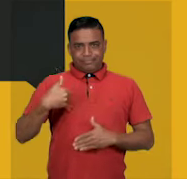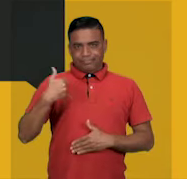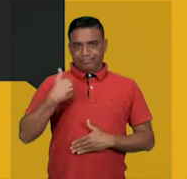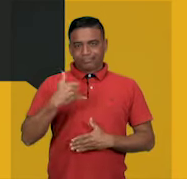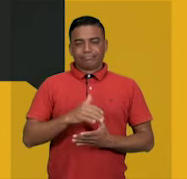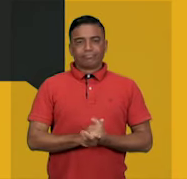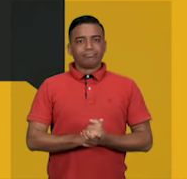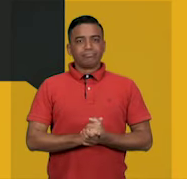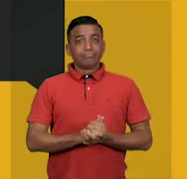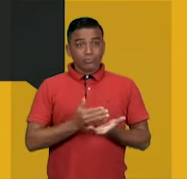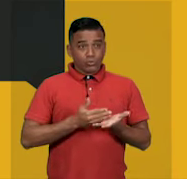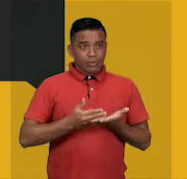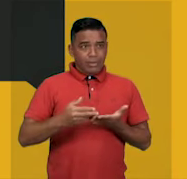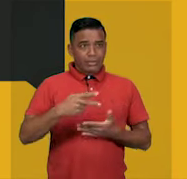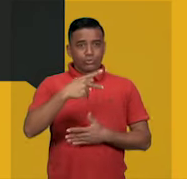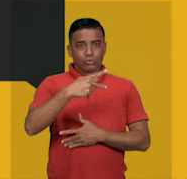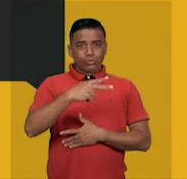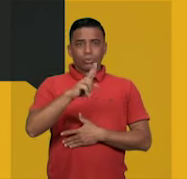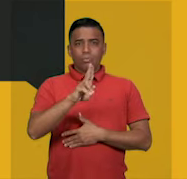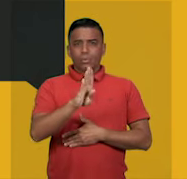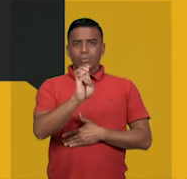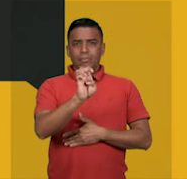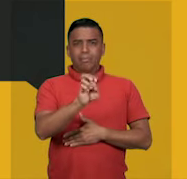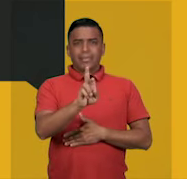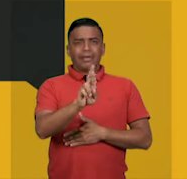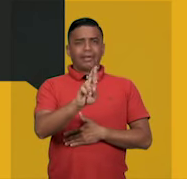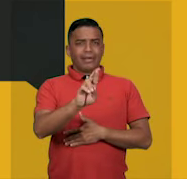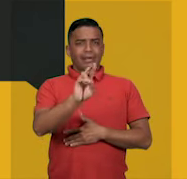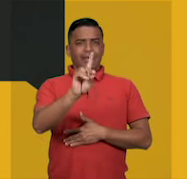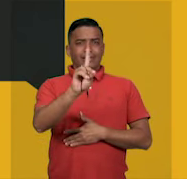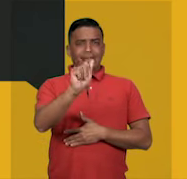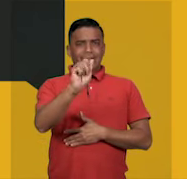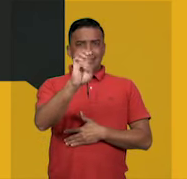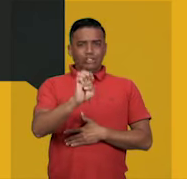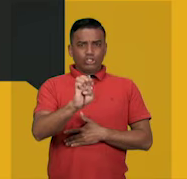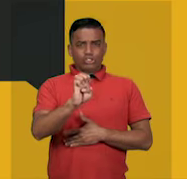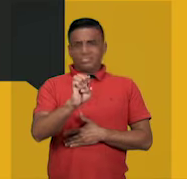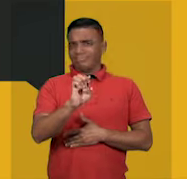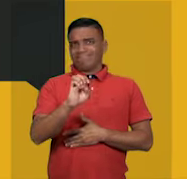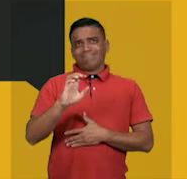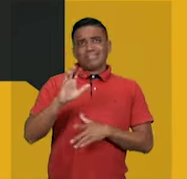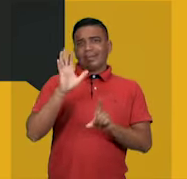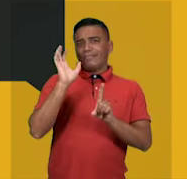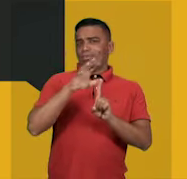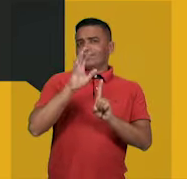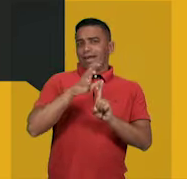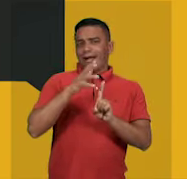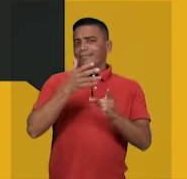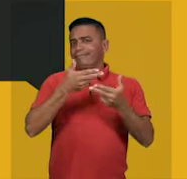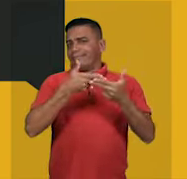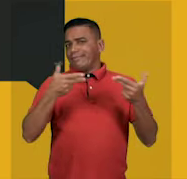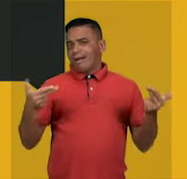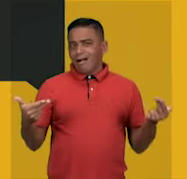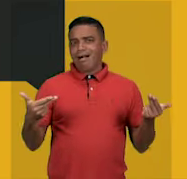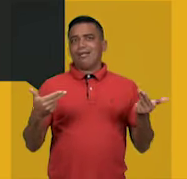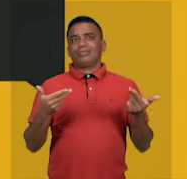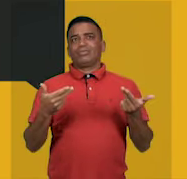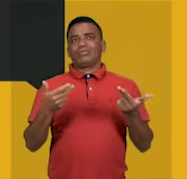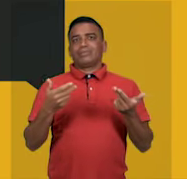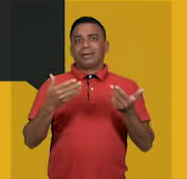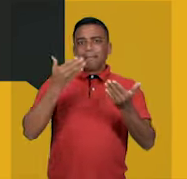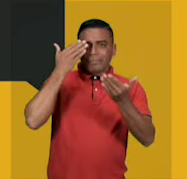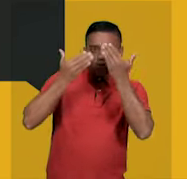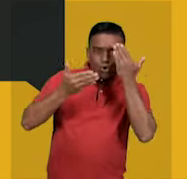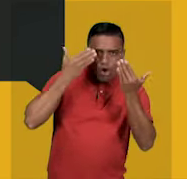início da puberdade é influenciado por uma série de fatores, incluindo fatores psicológicos, genéticos,